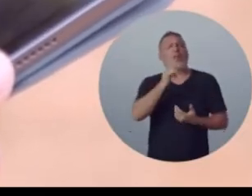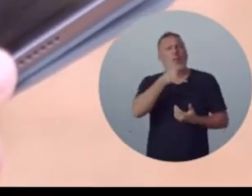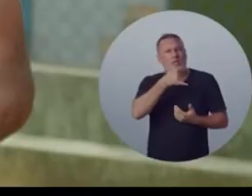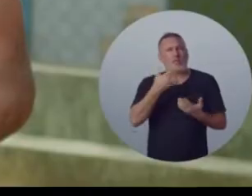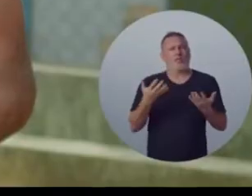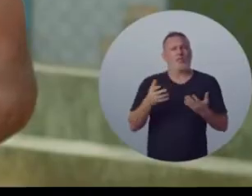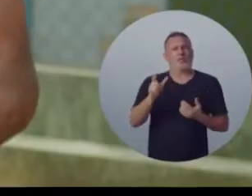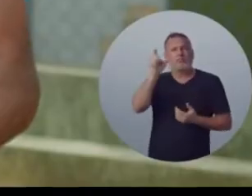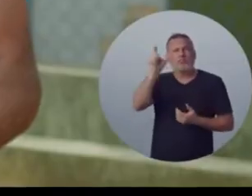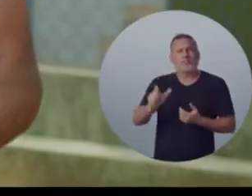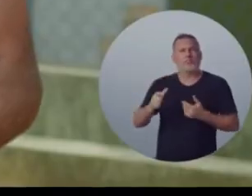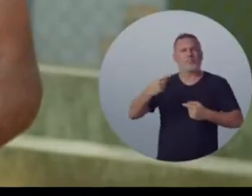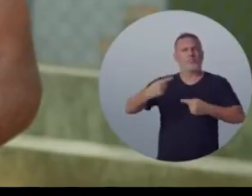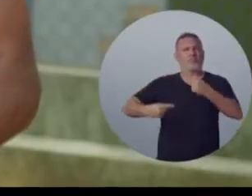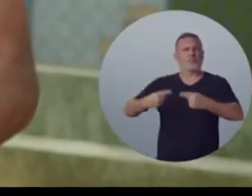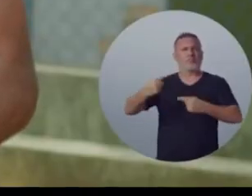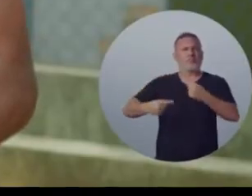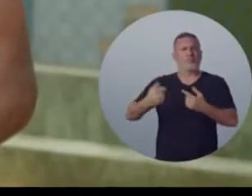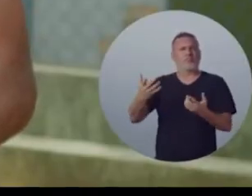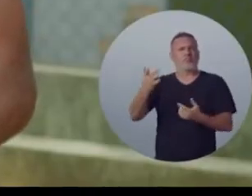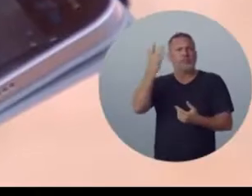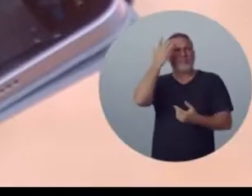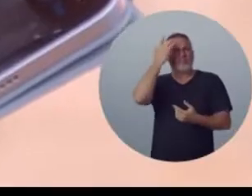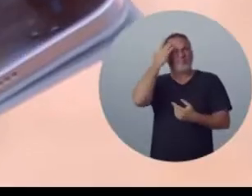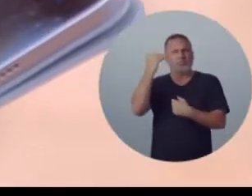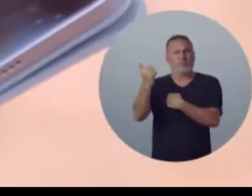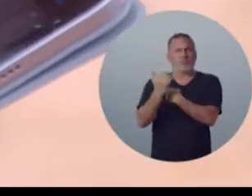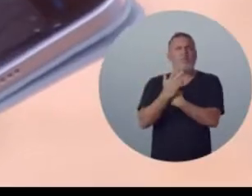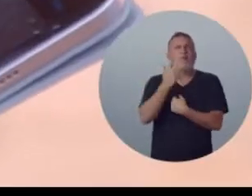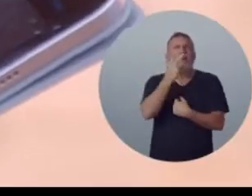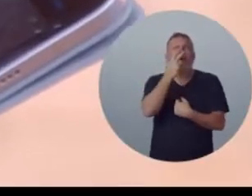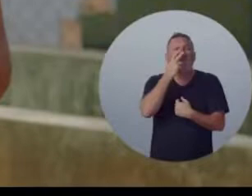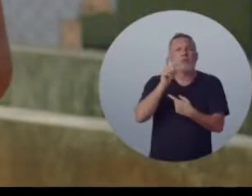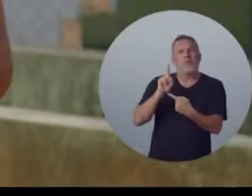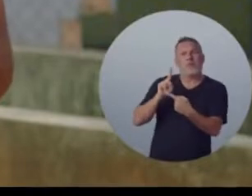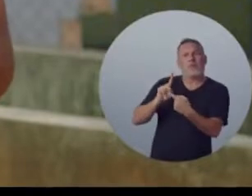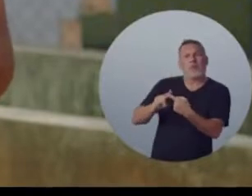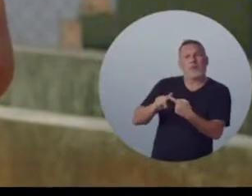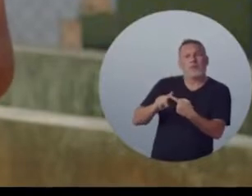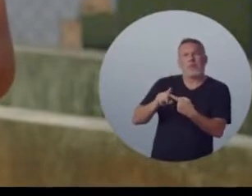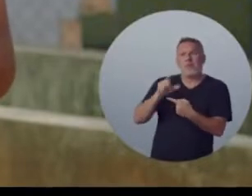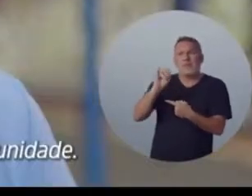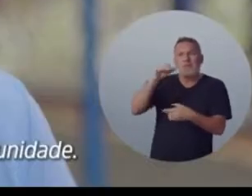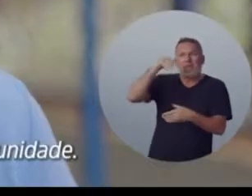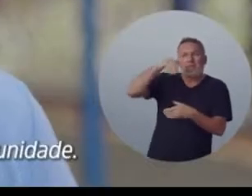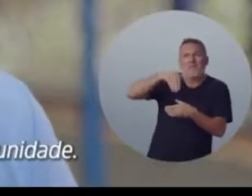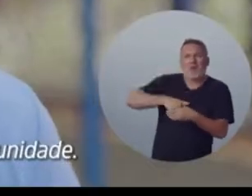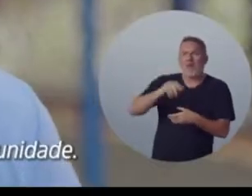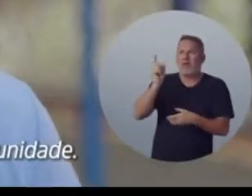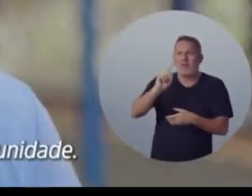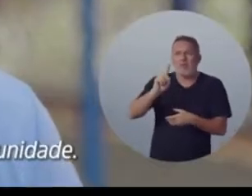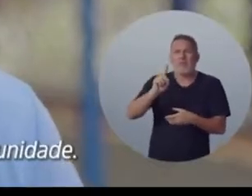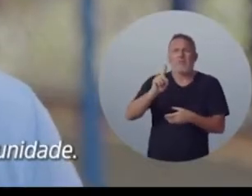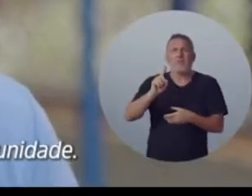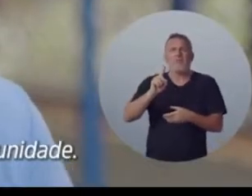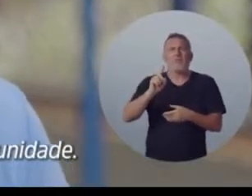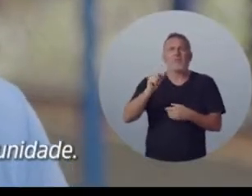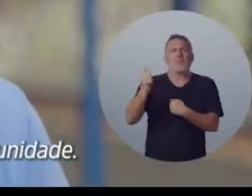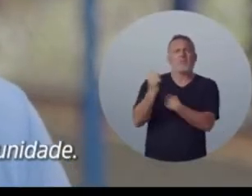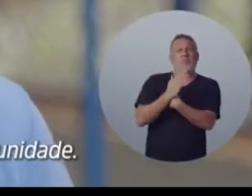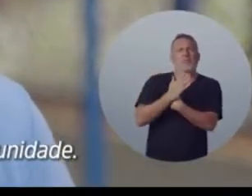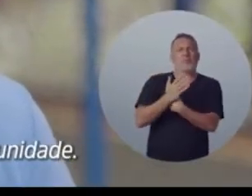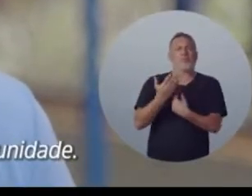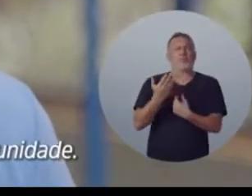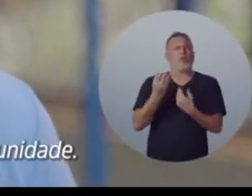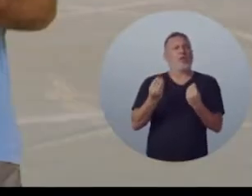É lamentável ver um cidadão fazer um anunciamento desse. Uma moeda de troca. Vamos isolar a comunidade, não